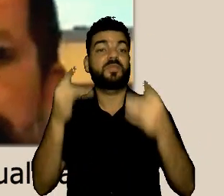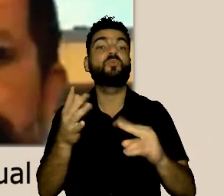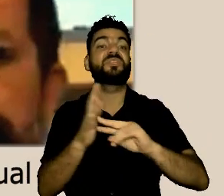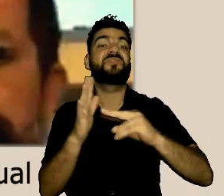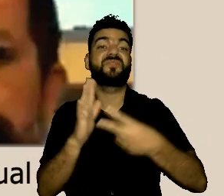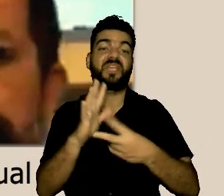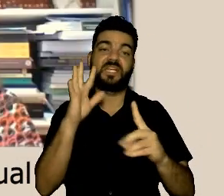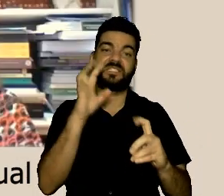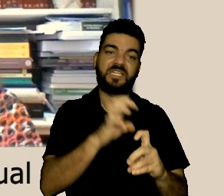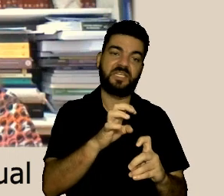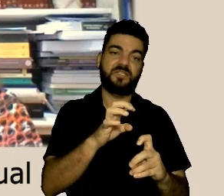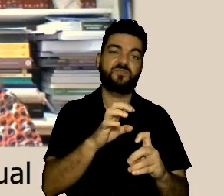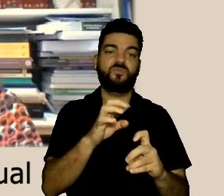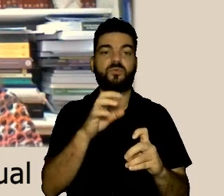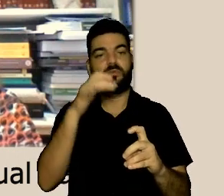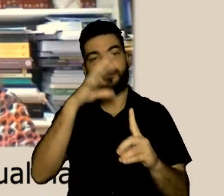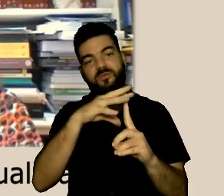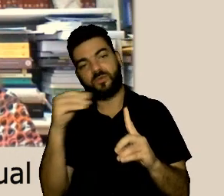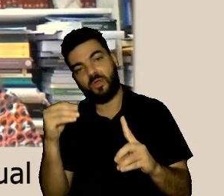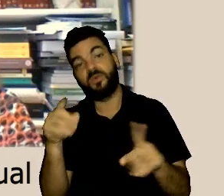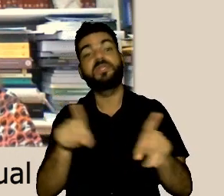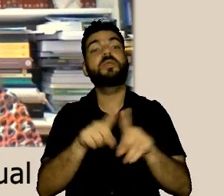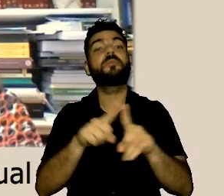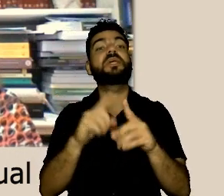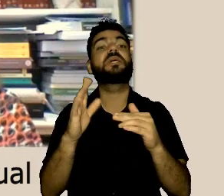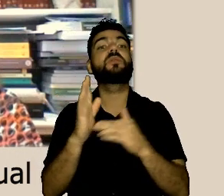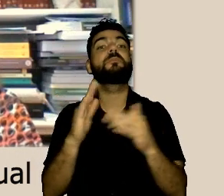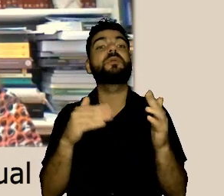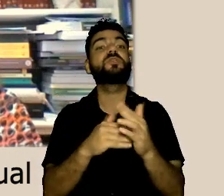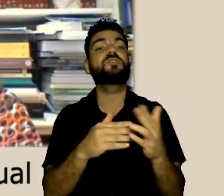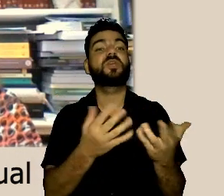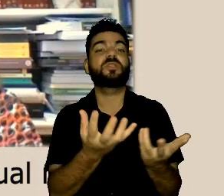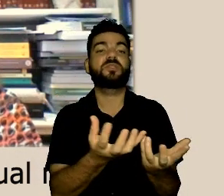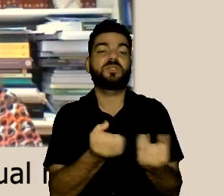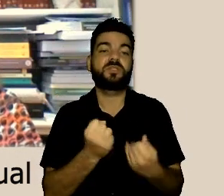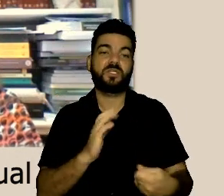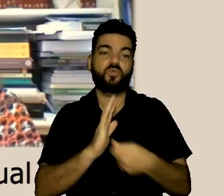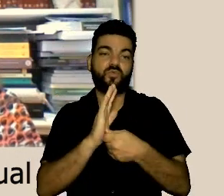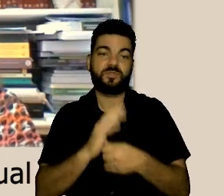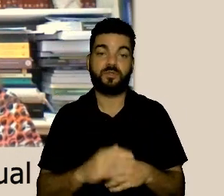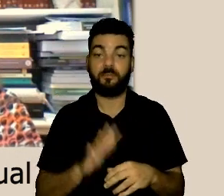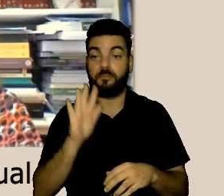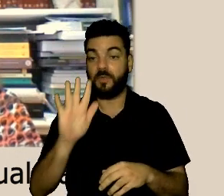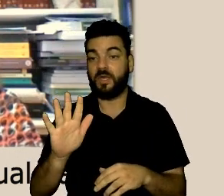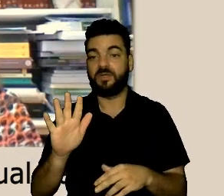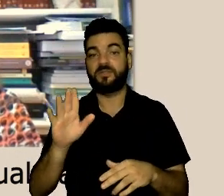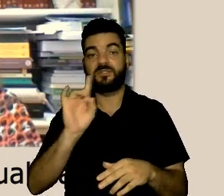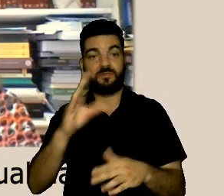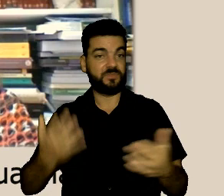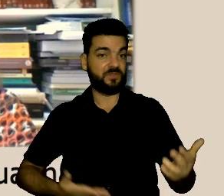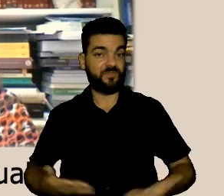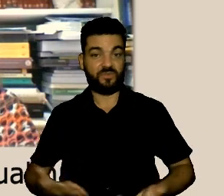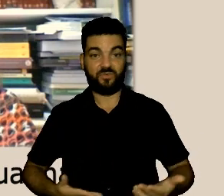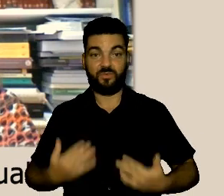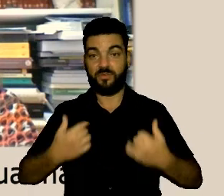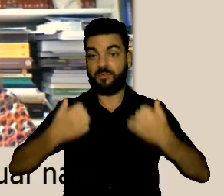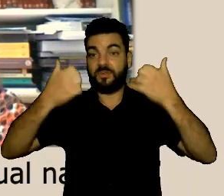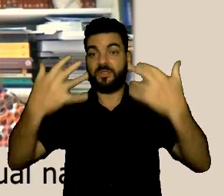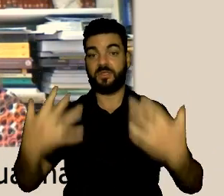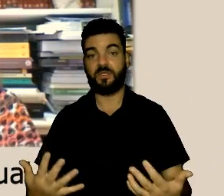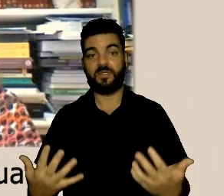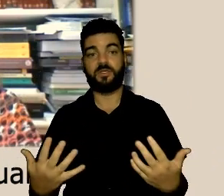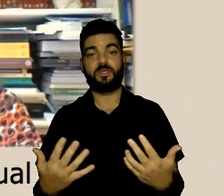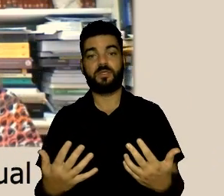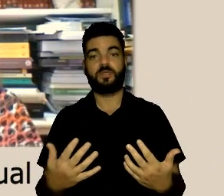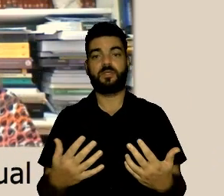hoje a gente precisa delimitar realmente o que é uma denúncia vamos dizer assim se ela chega para nós